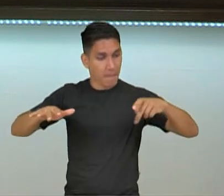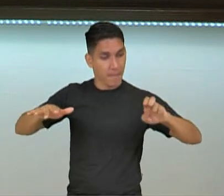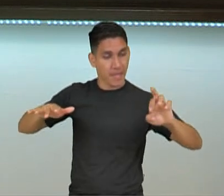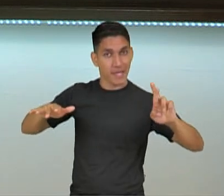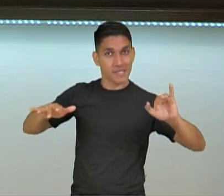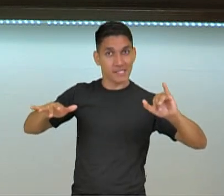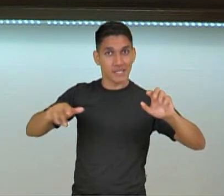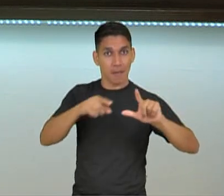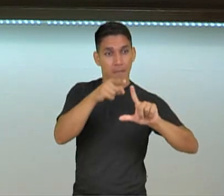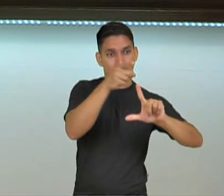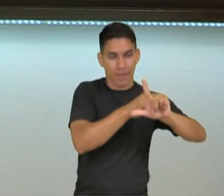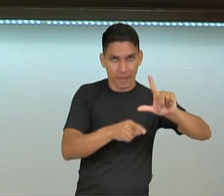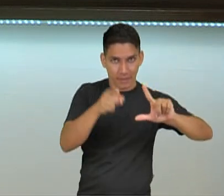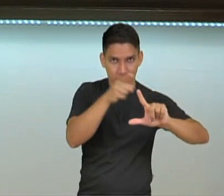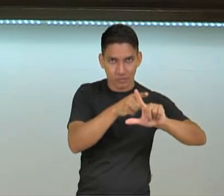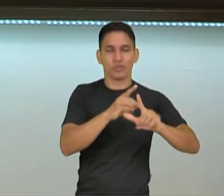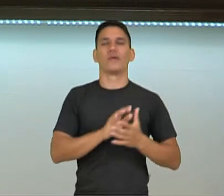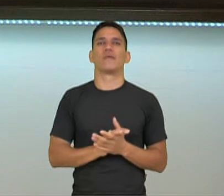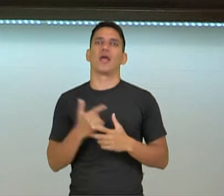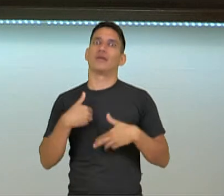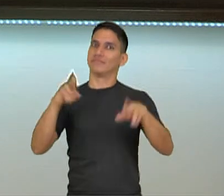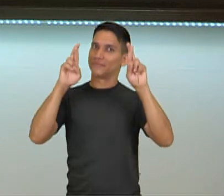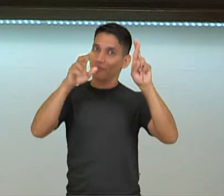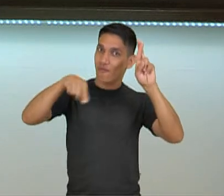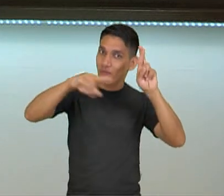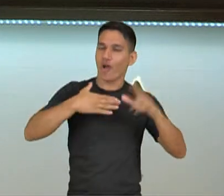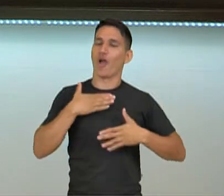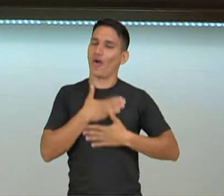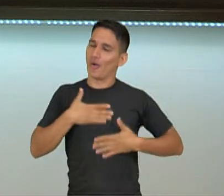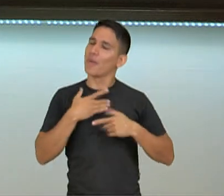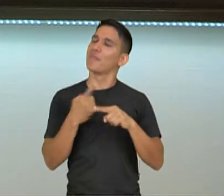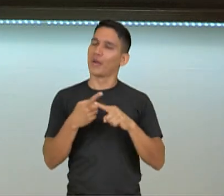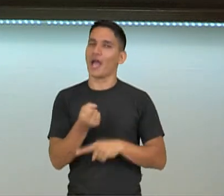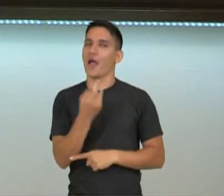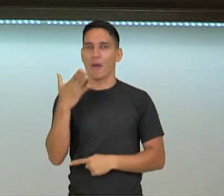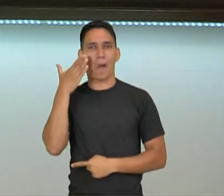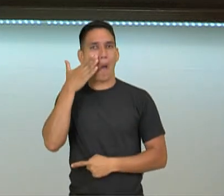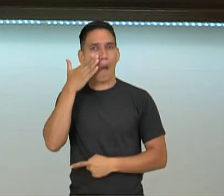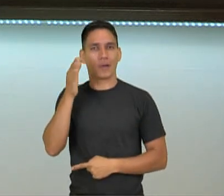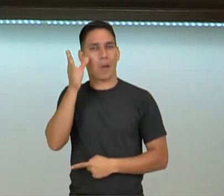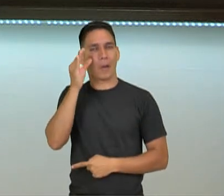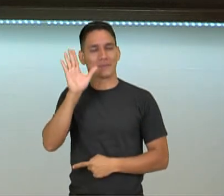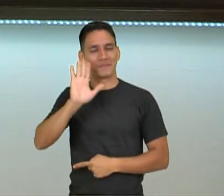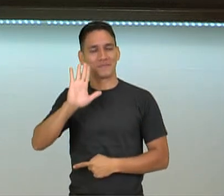Espero que vocês tenham gostado, porque a gente trouxe algumas curiosidades e até breve.